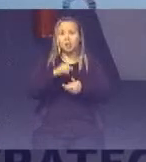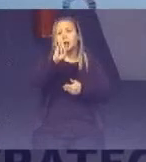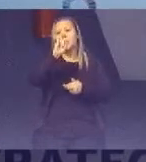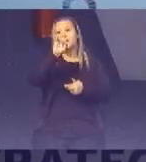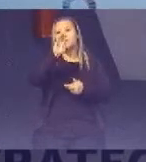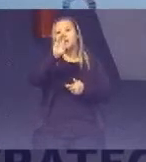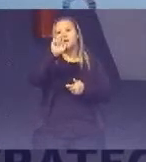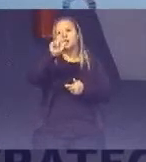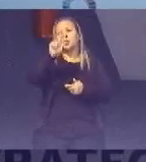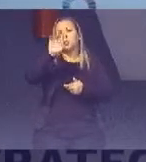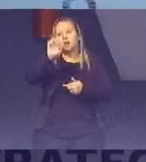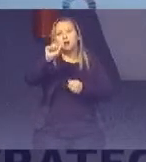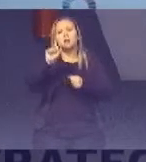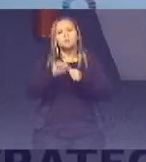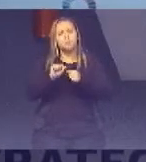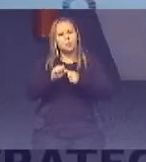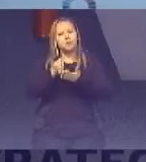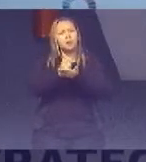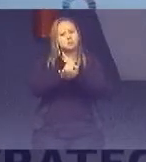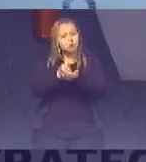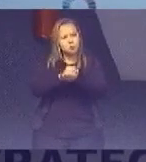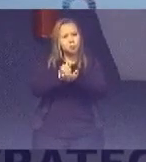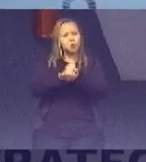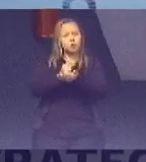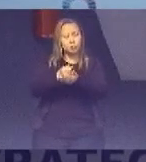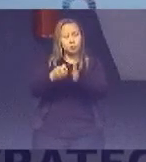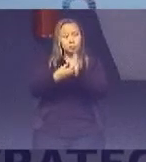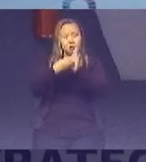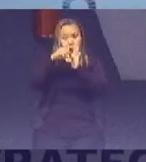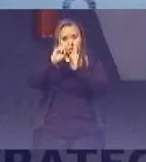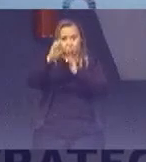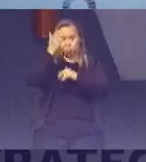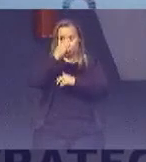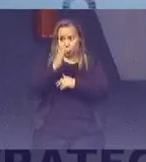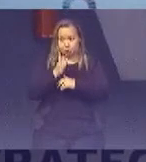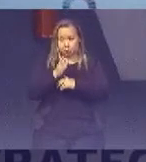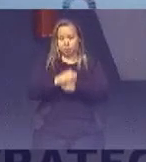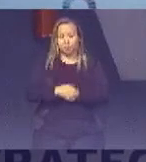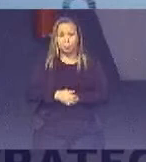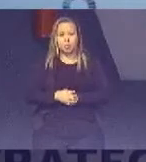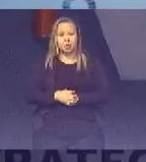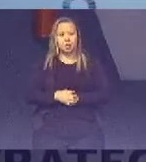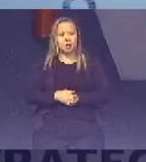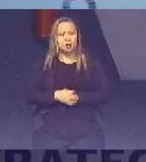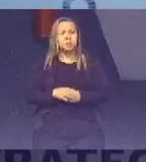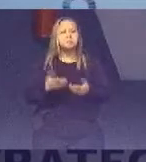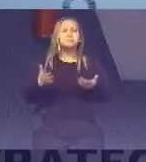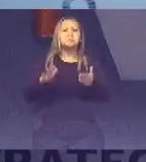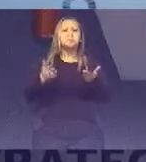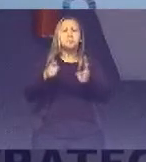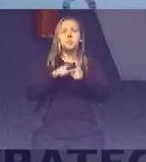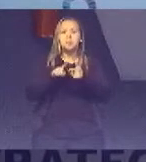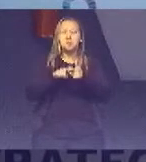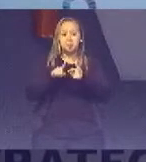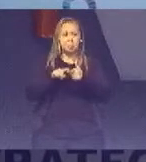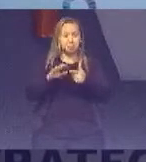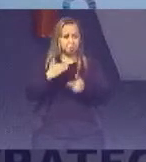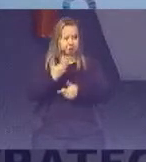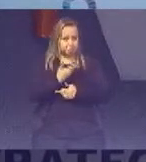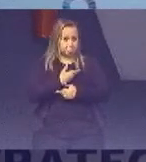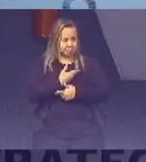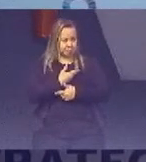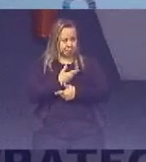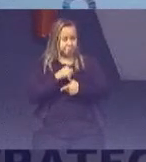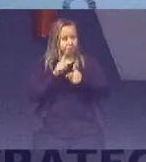também faz o monitoramento dos indicadores no Brasil Qual era o nosso problema? O problema é que,